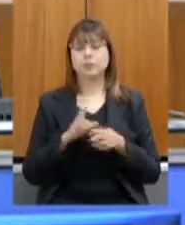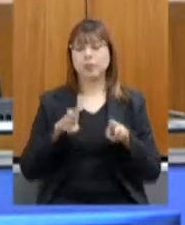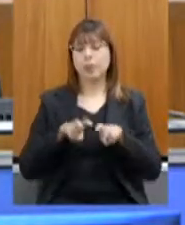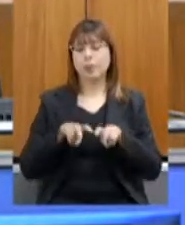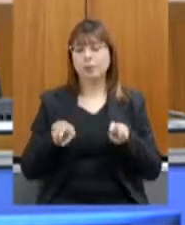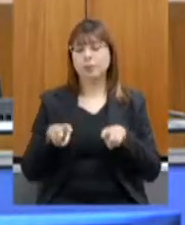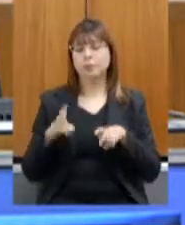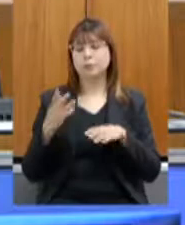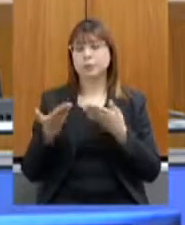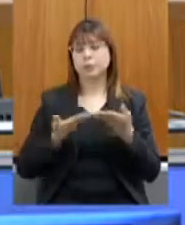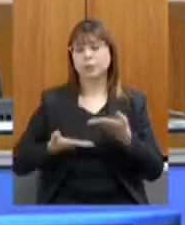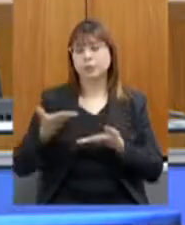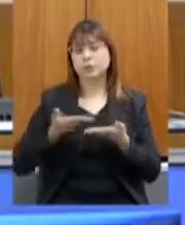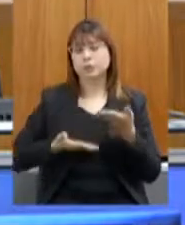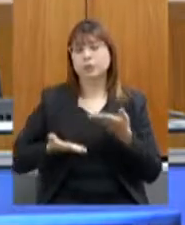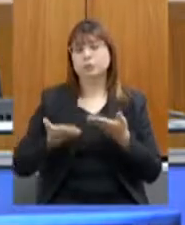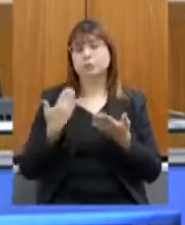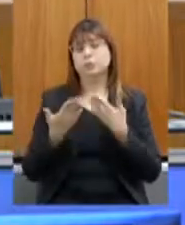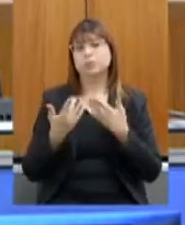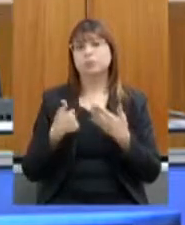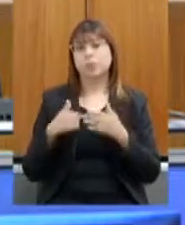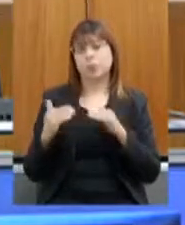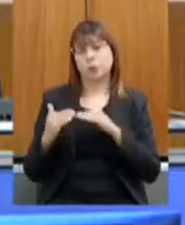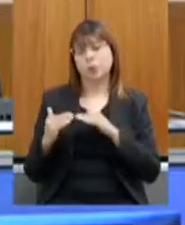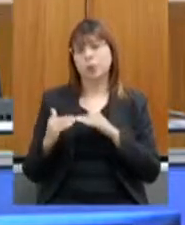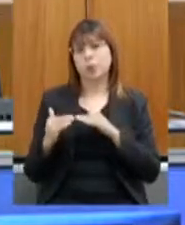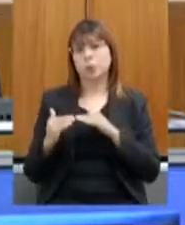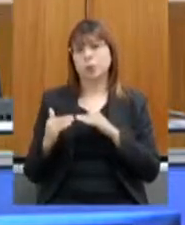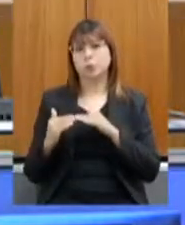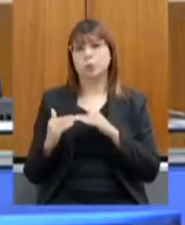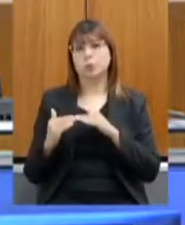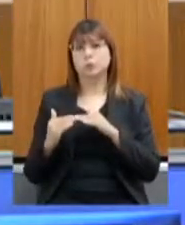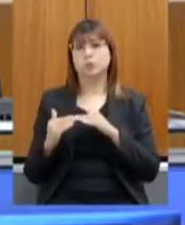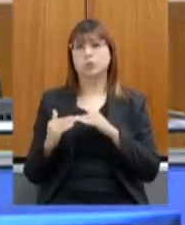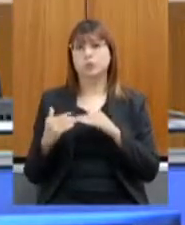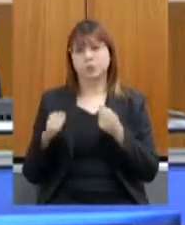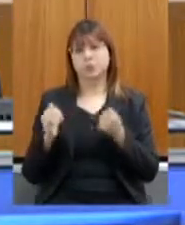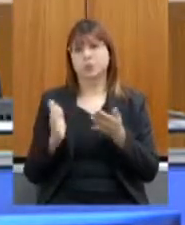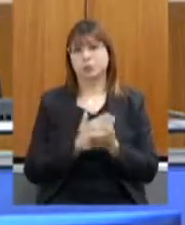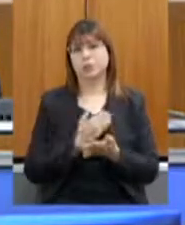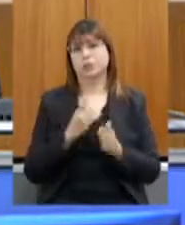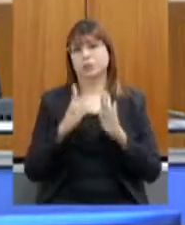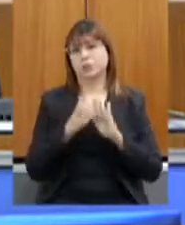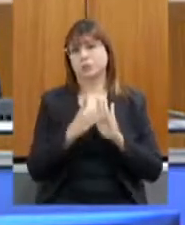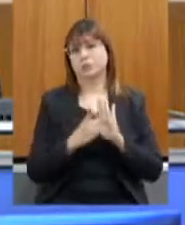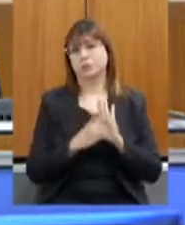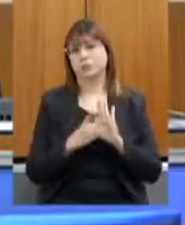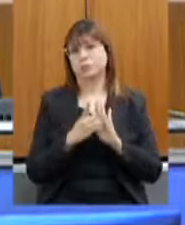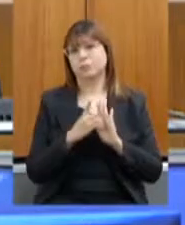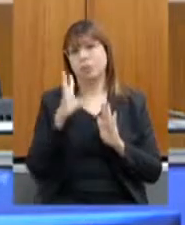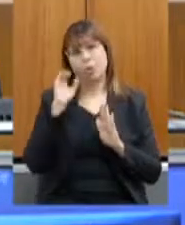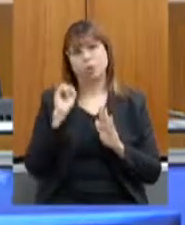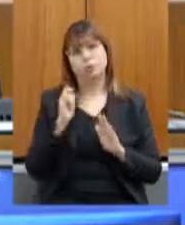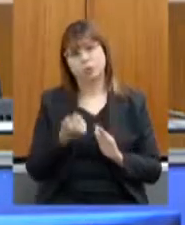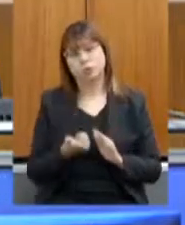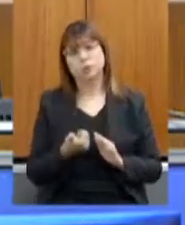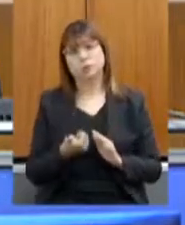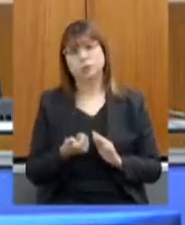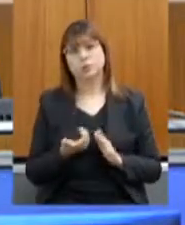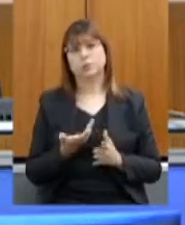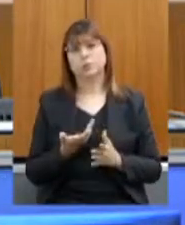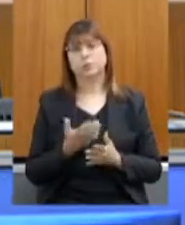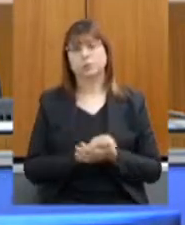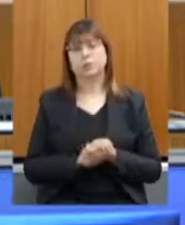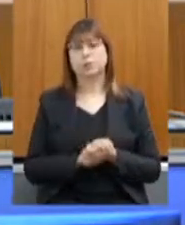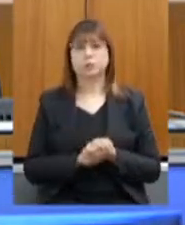a minha visão eu concordo que realmente eu acredito que já era para ter saído deve estar aí nos finalmentes tudo que vai